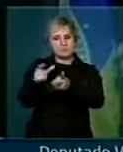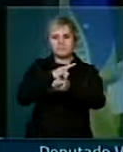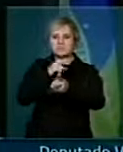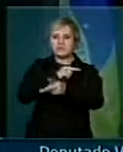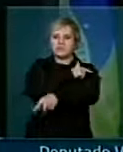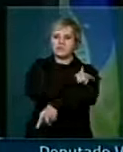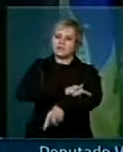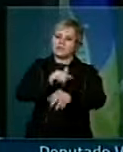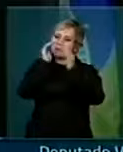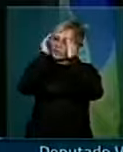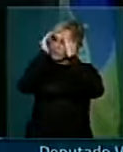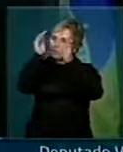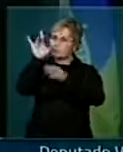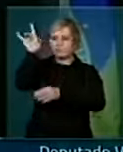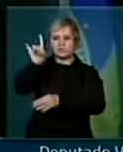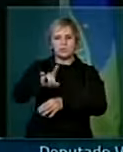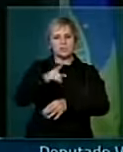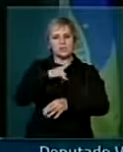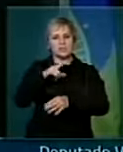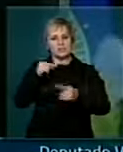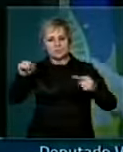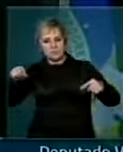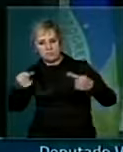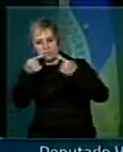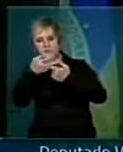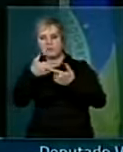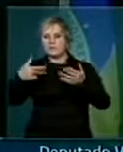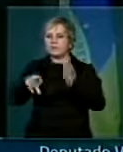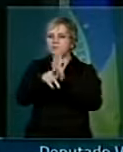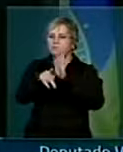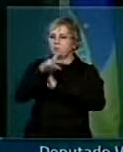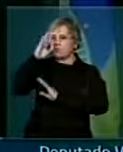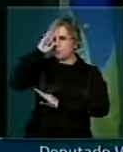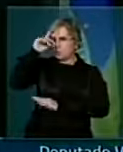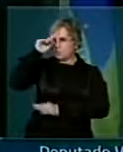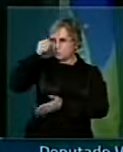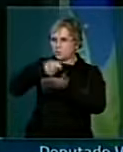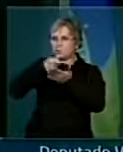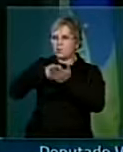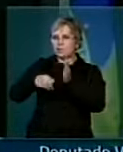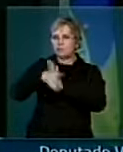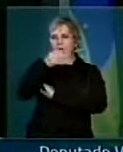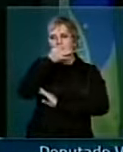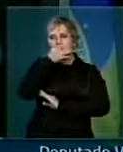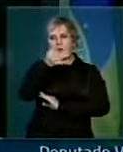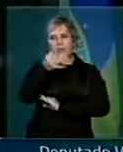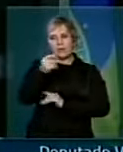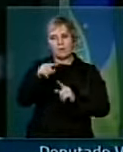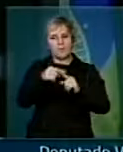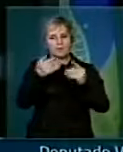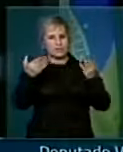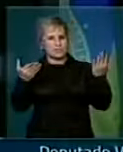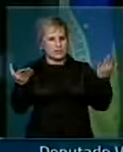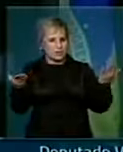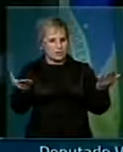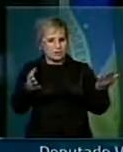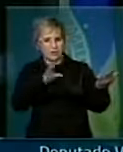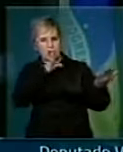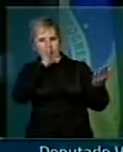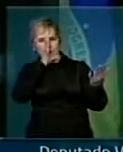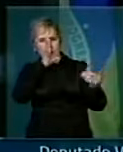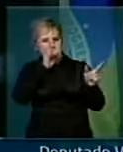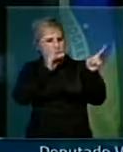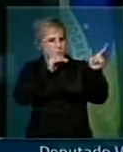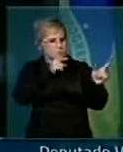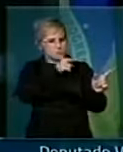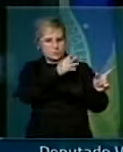É de direita, reacionário, defende a ditadura militar, ok, tem a opinião dele. Agora, a este ponto de atacar,